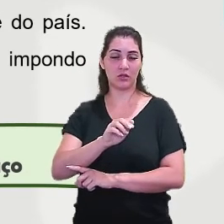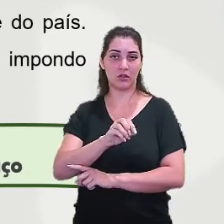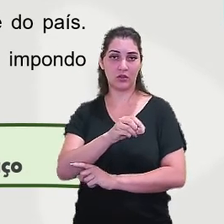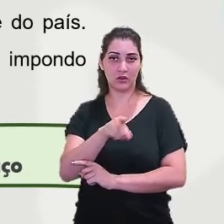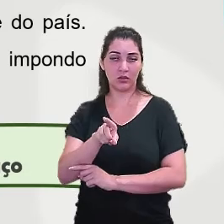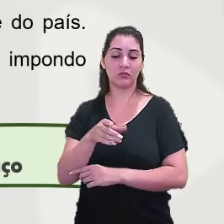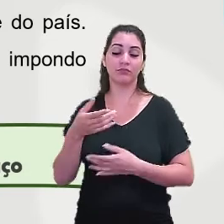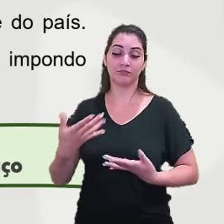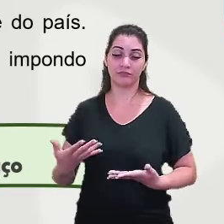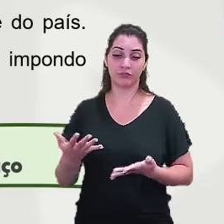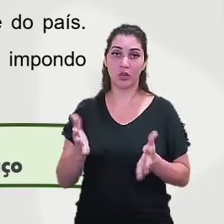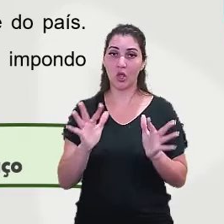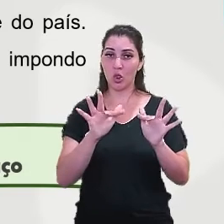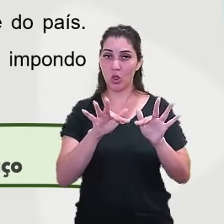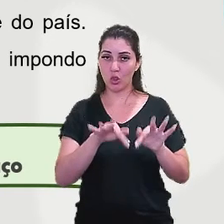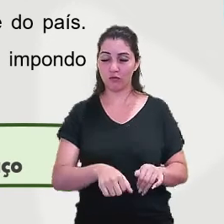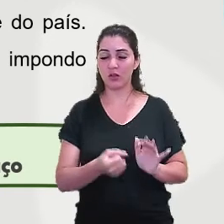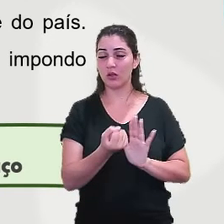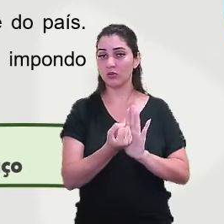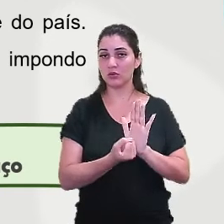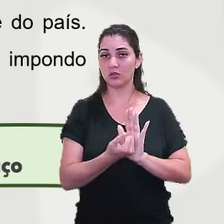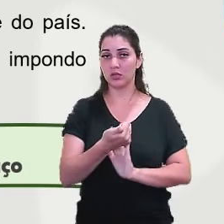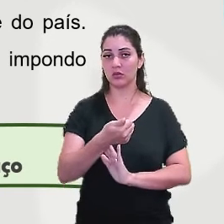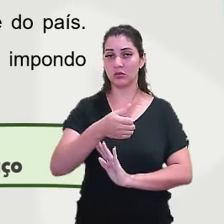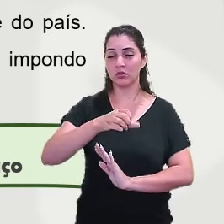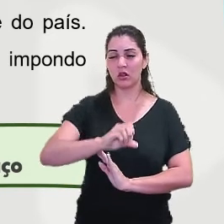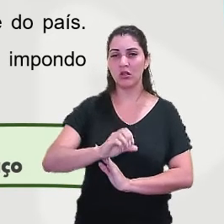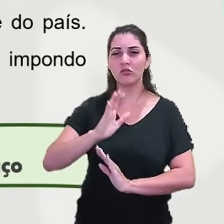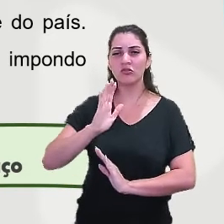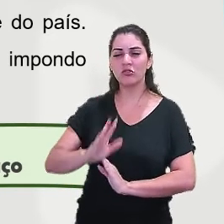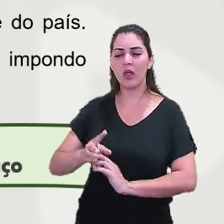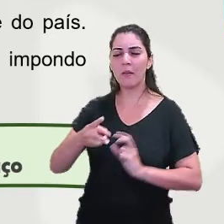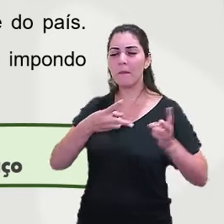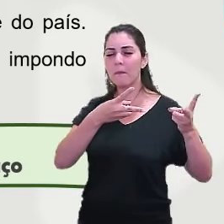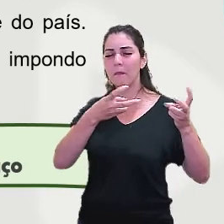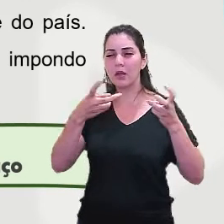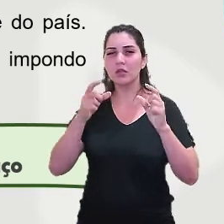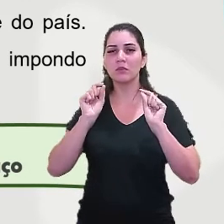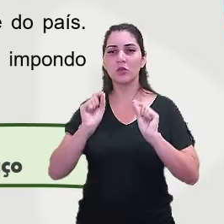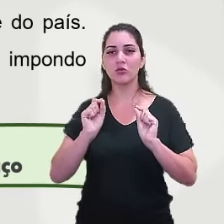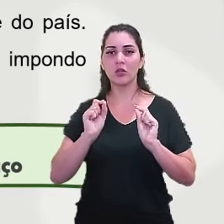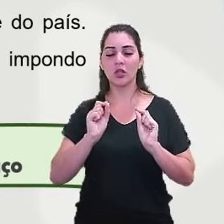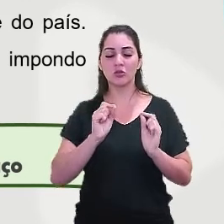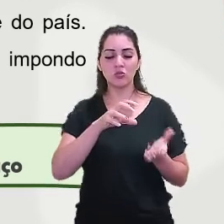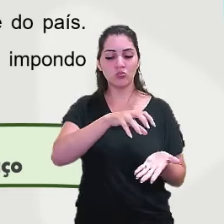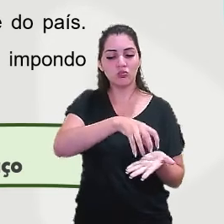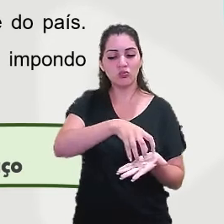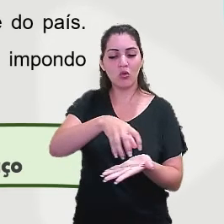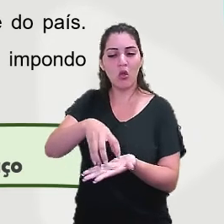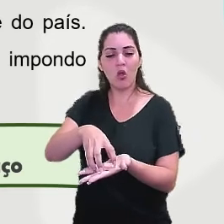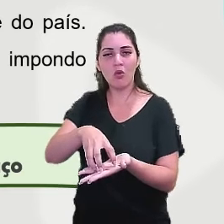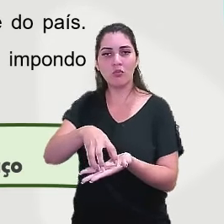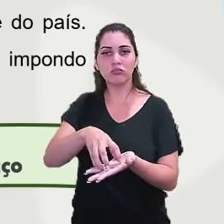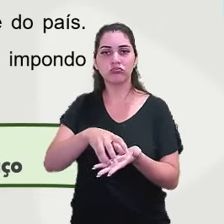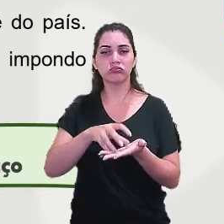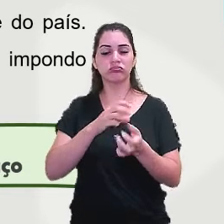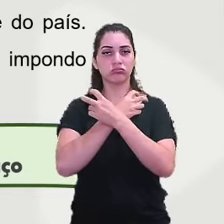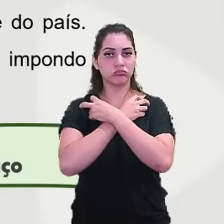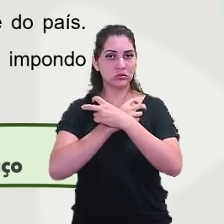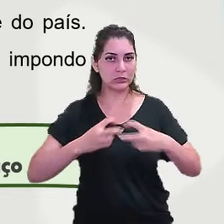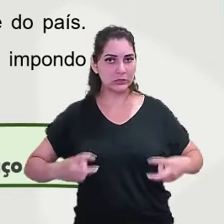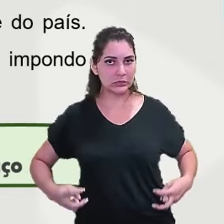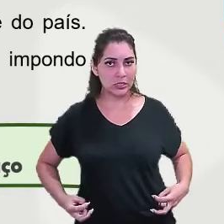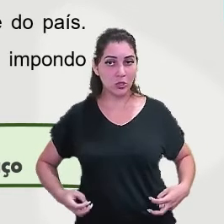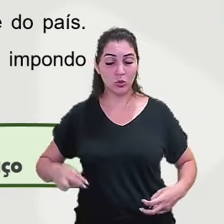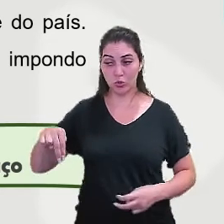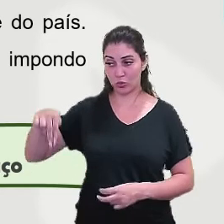Assim, final do século XIX, já se notava o surgimento de focos de cangaceiro pelo Norte e Nordeste do país.